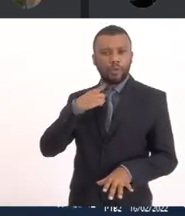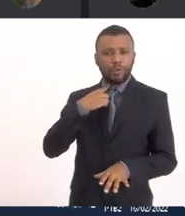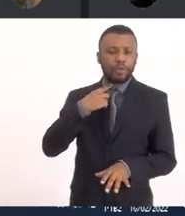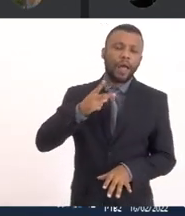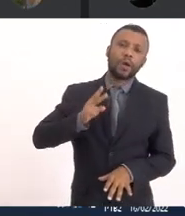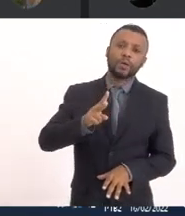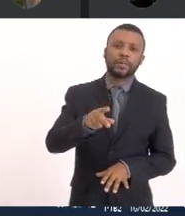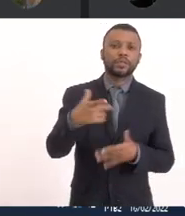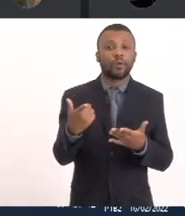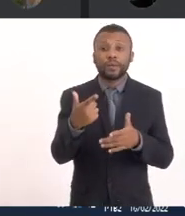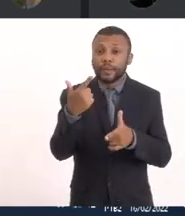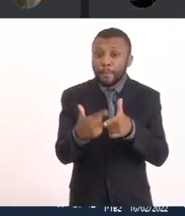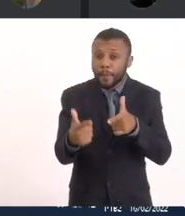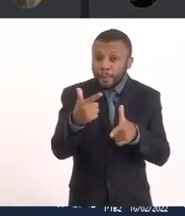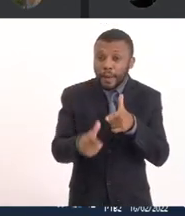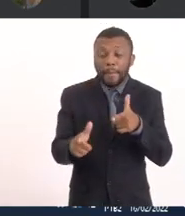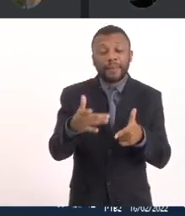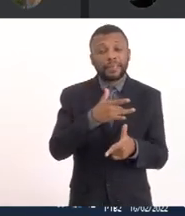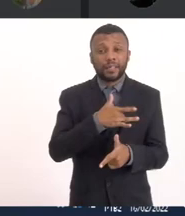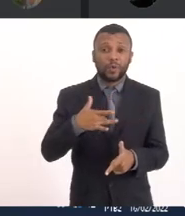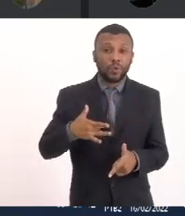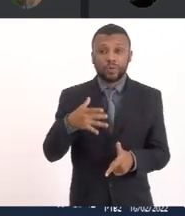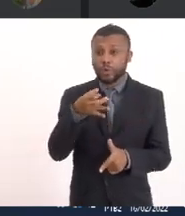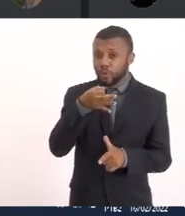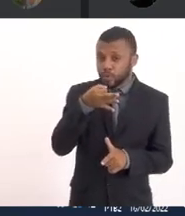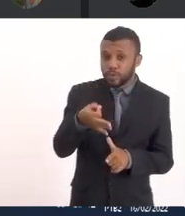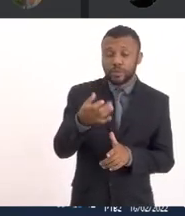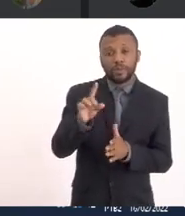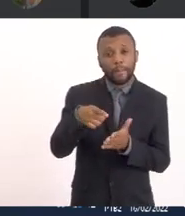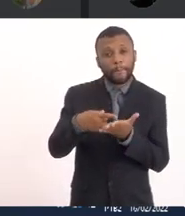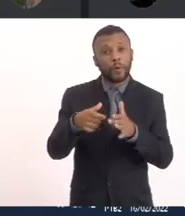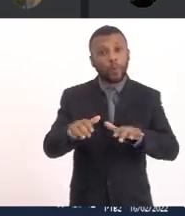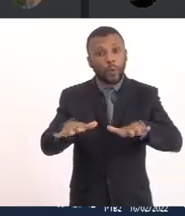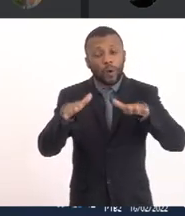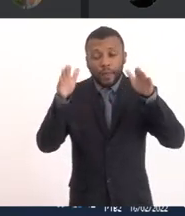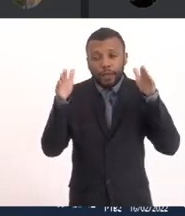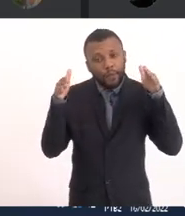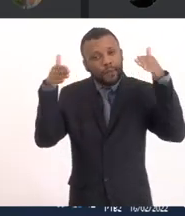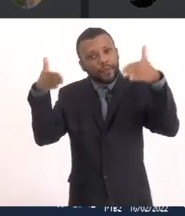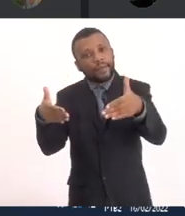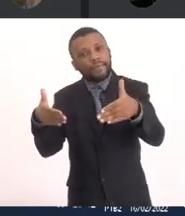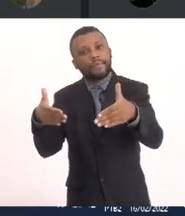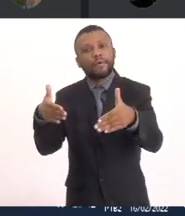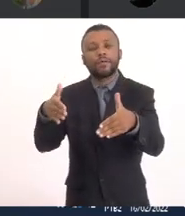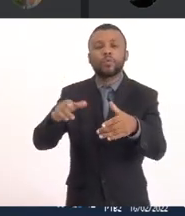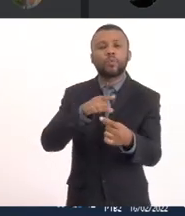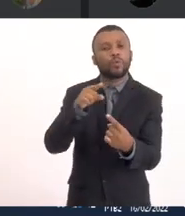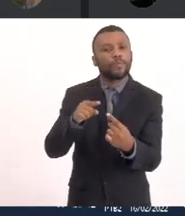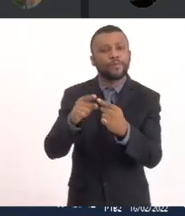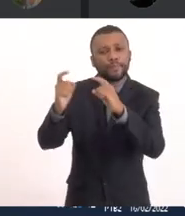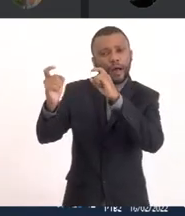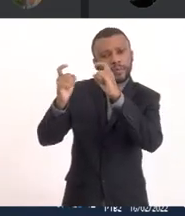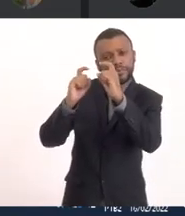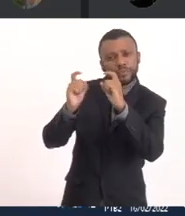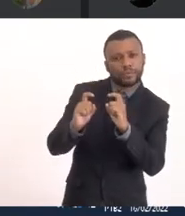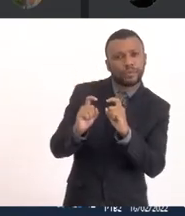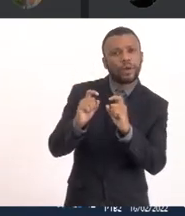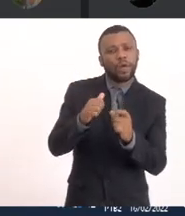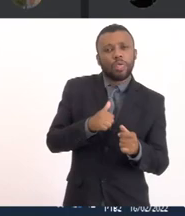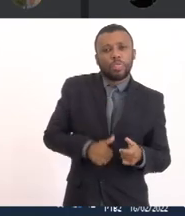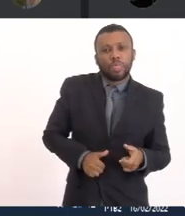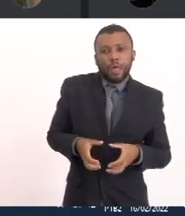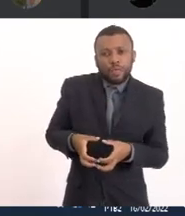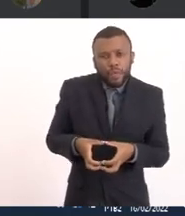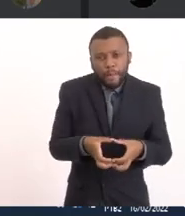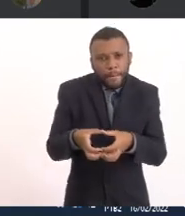problema sanitário Eu sugiro É uma audiência pública Específica Para discutir O saneamento de